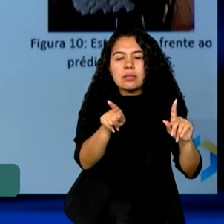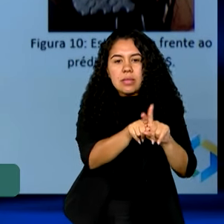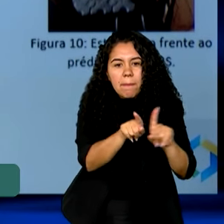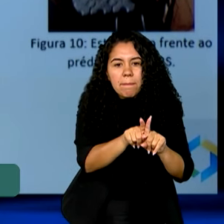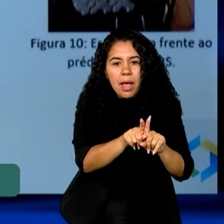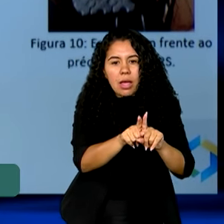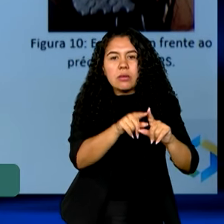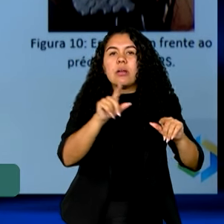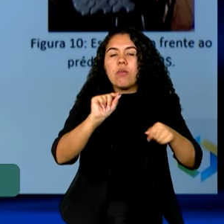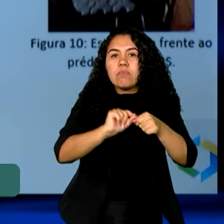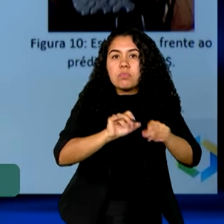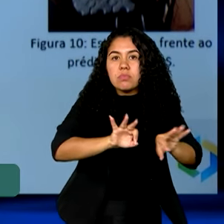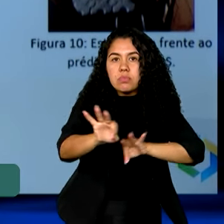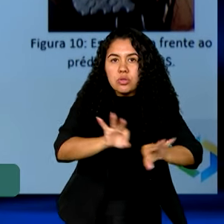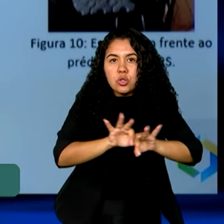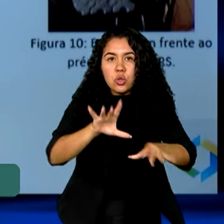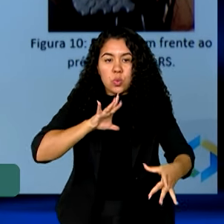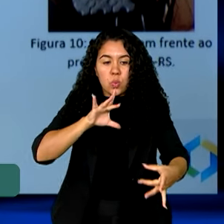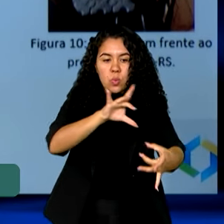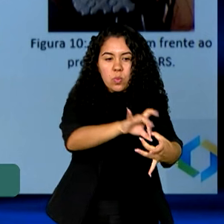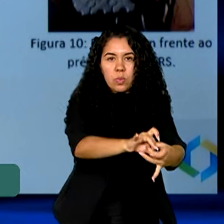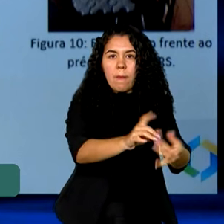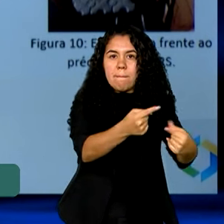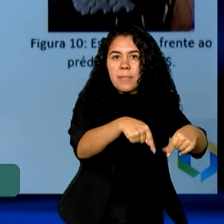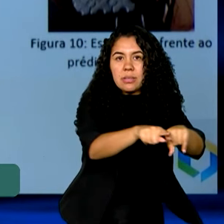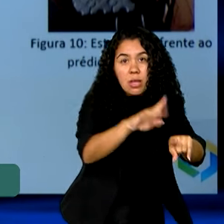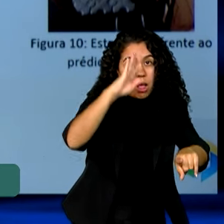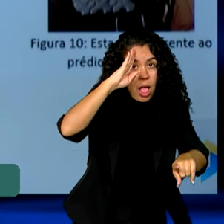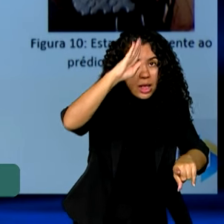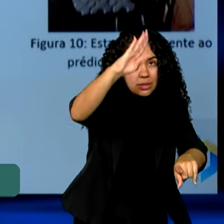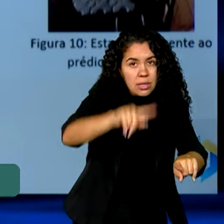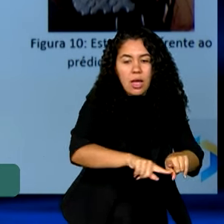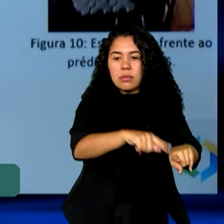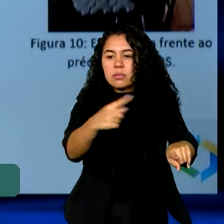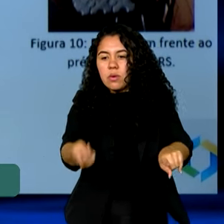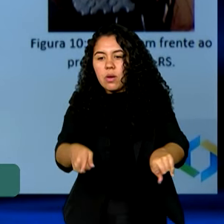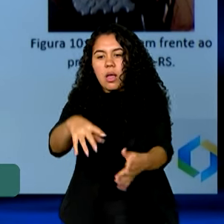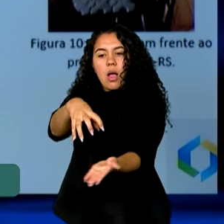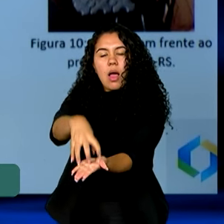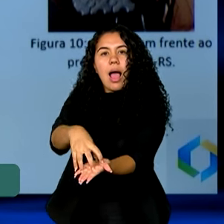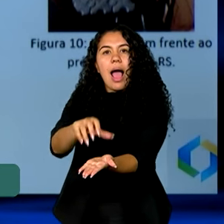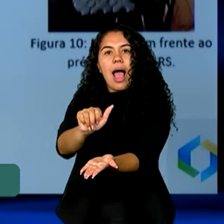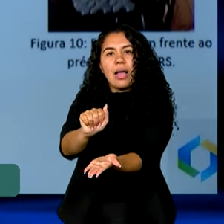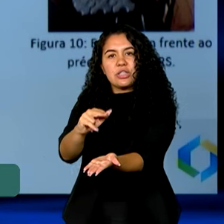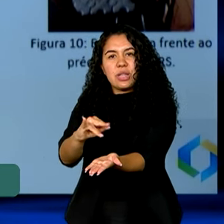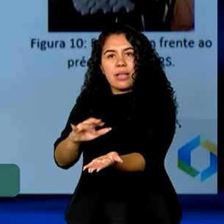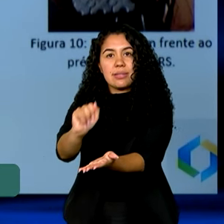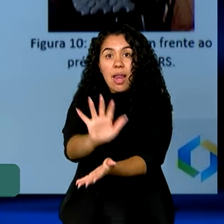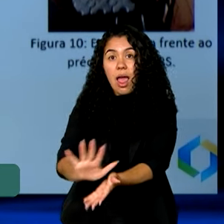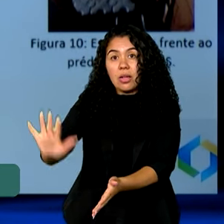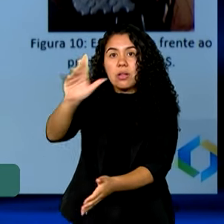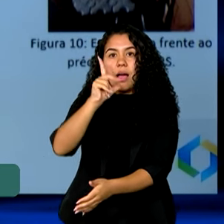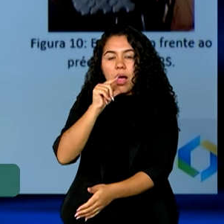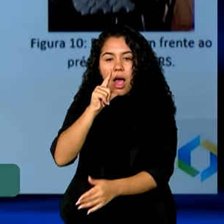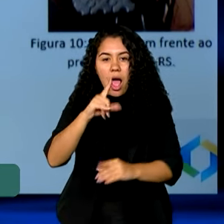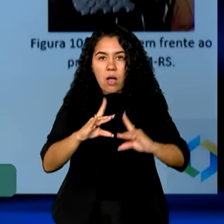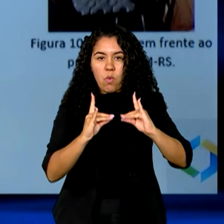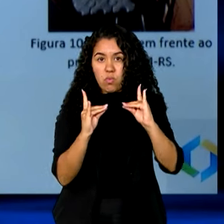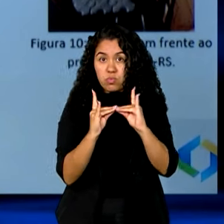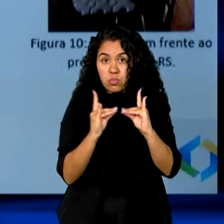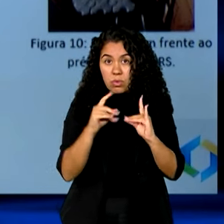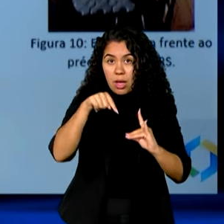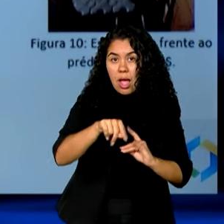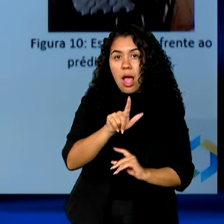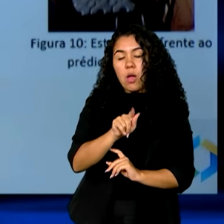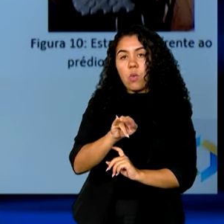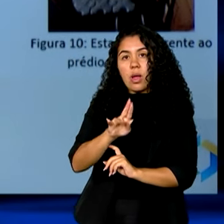foi realizado em conjunto com o Exército e a Agência Nacional de Águas. O Guaíba apresenta diferentes níveis em variados